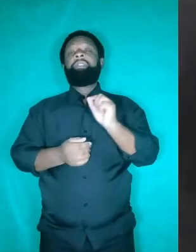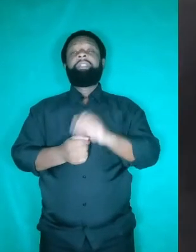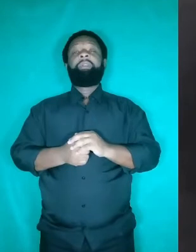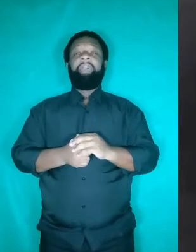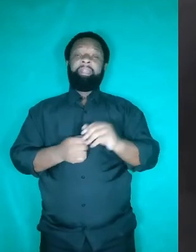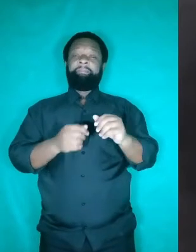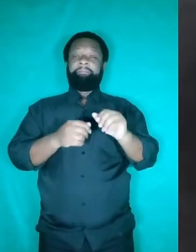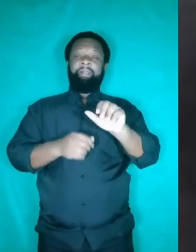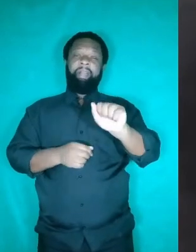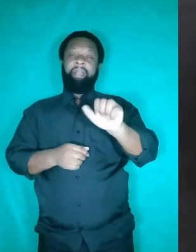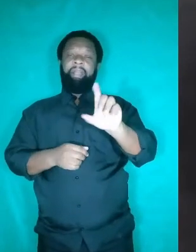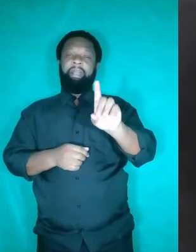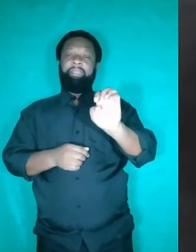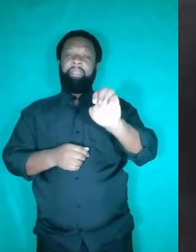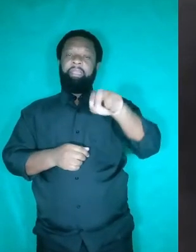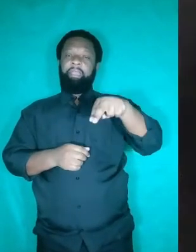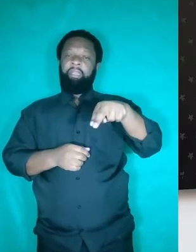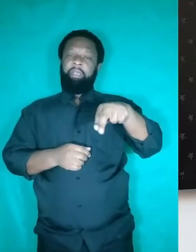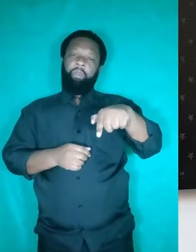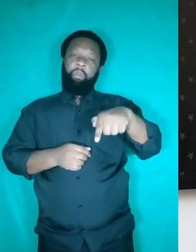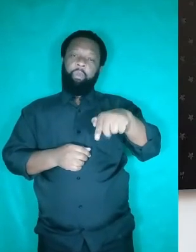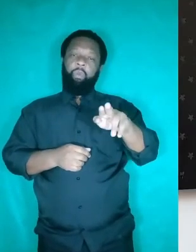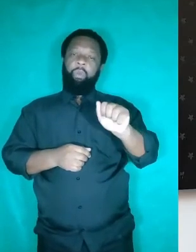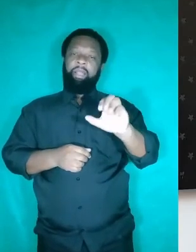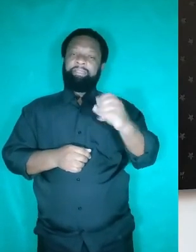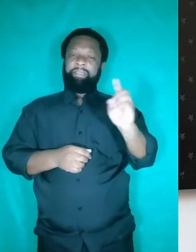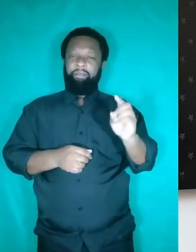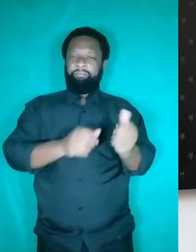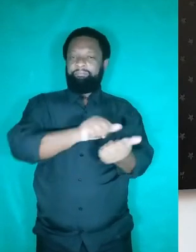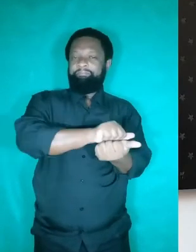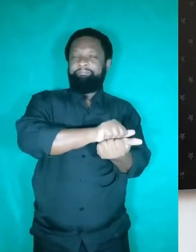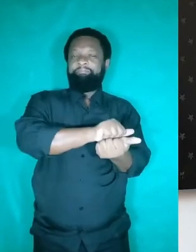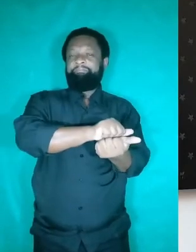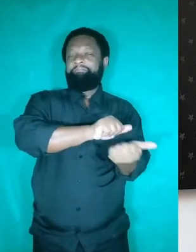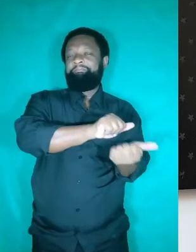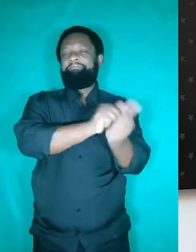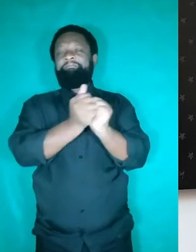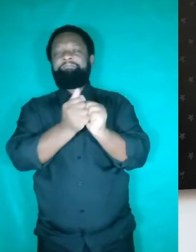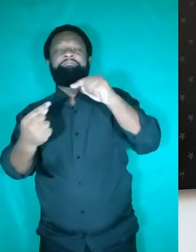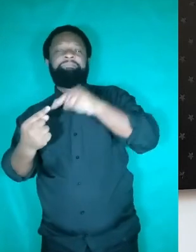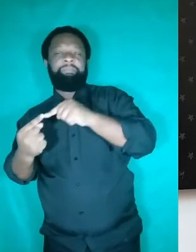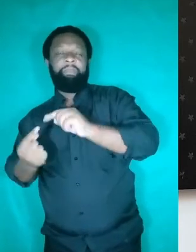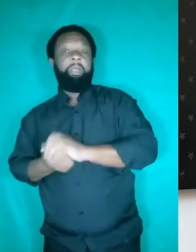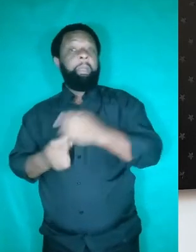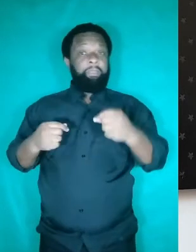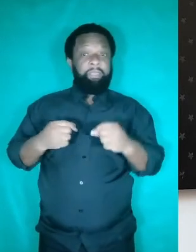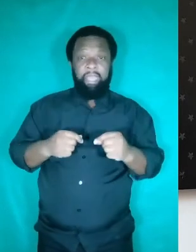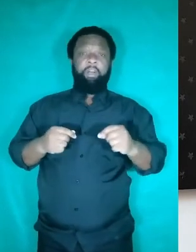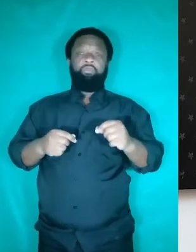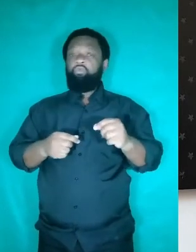adequação dos elementos coesivos. A gente tem que usar, a gente tem que procurar